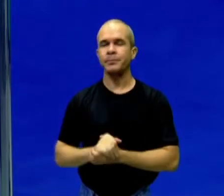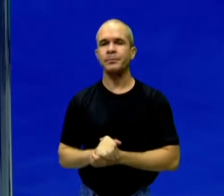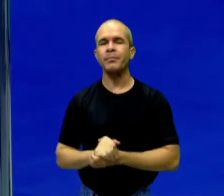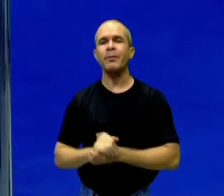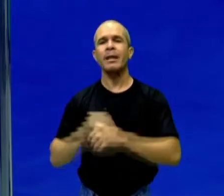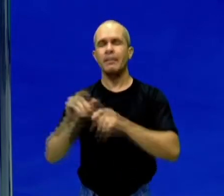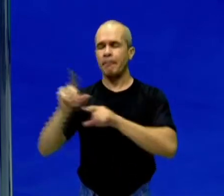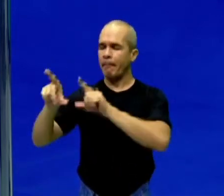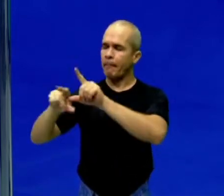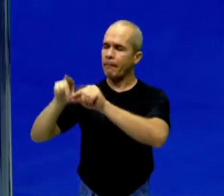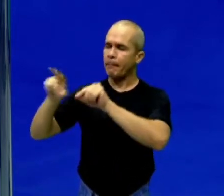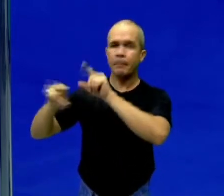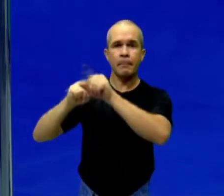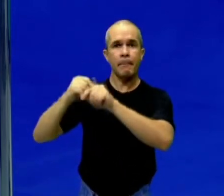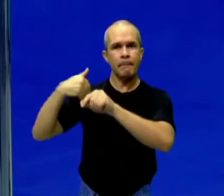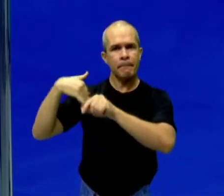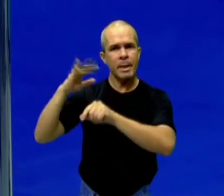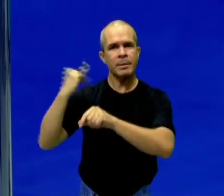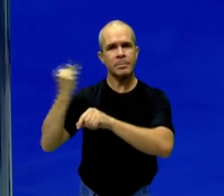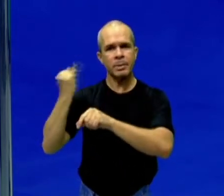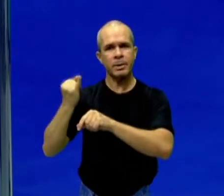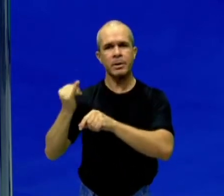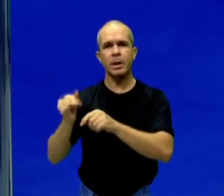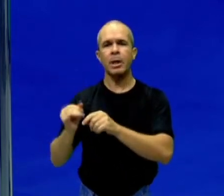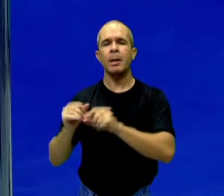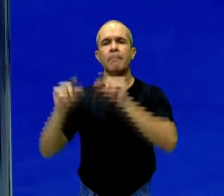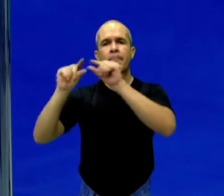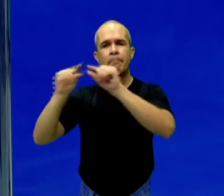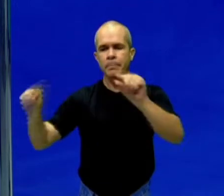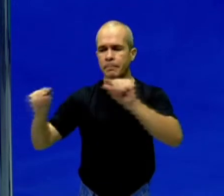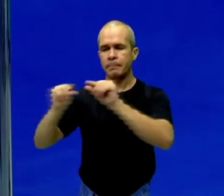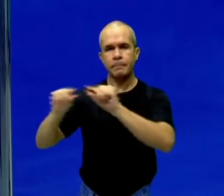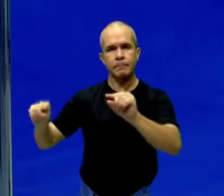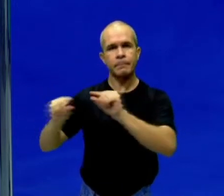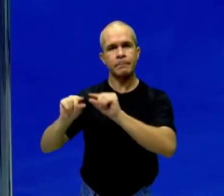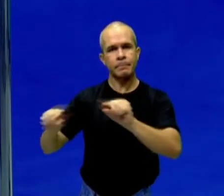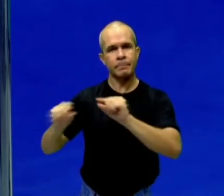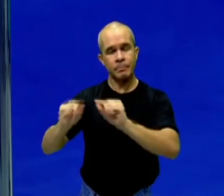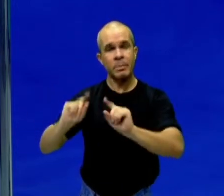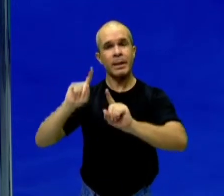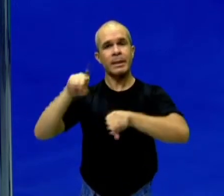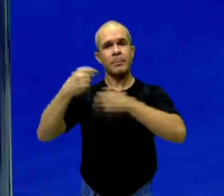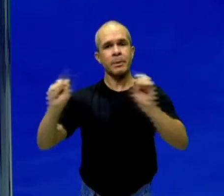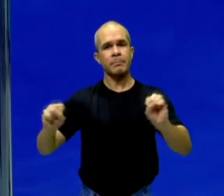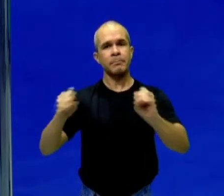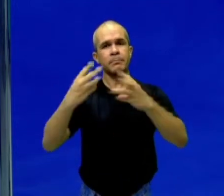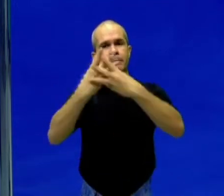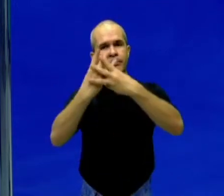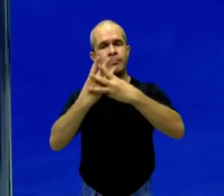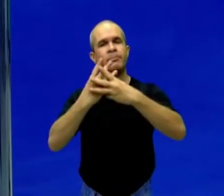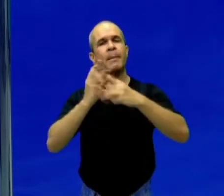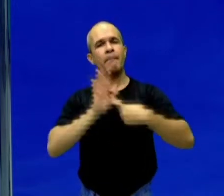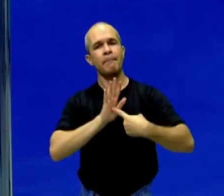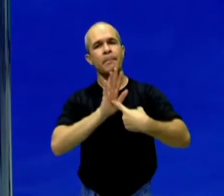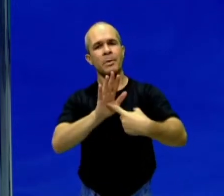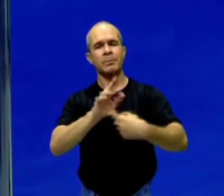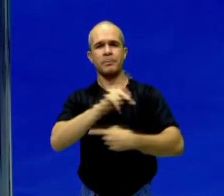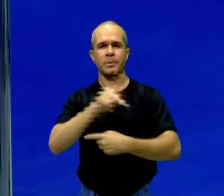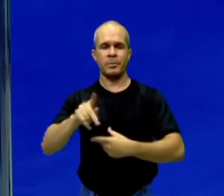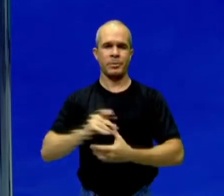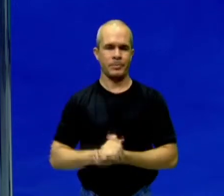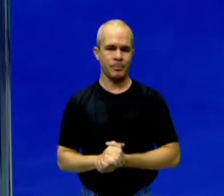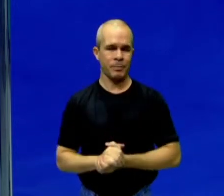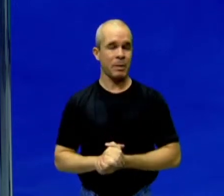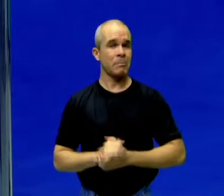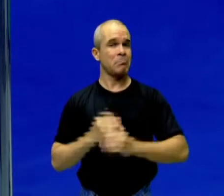E pegar essas partes essenciais e dividi-las em tópicos e montar os slides e apresentar para o professor. seja ele